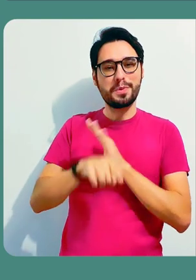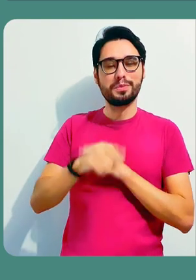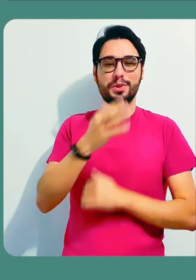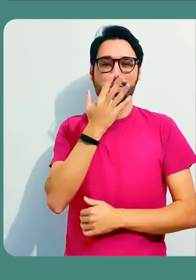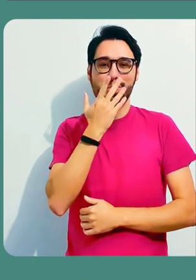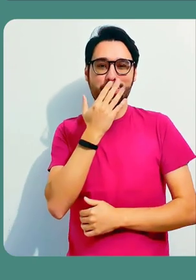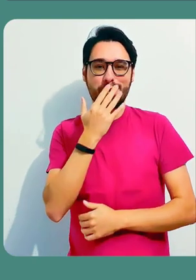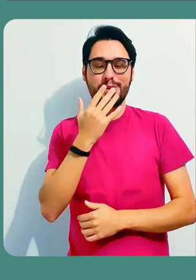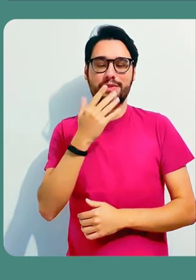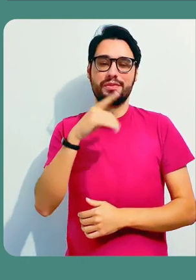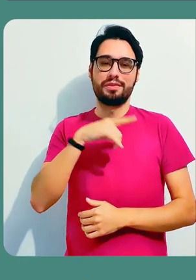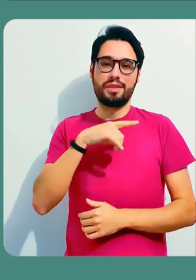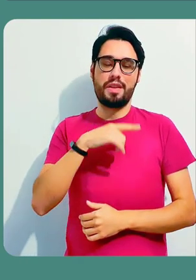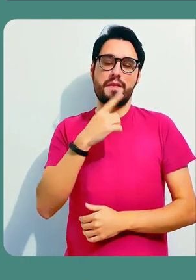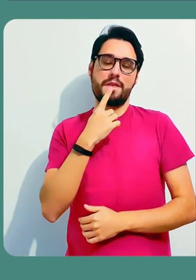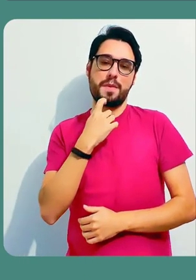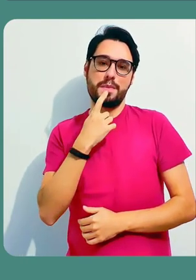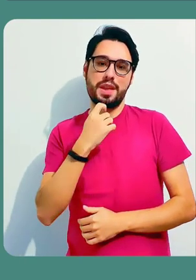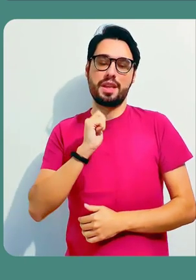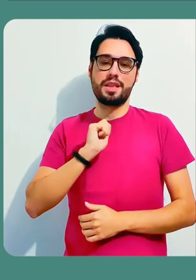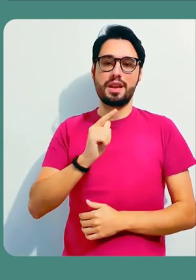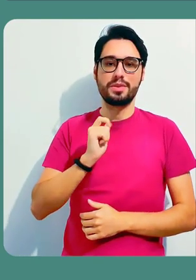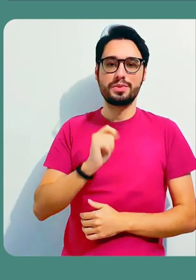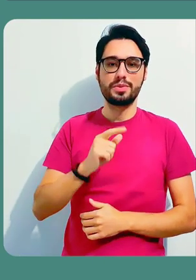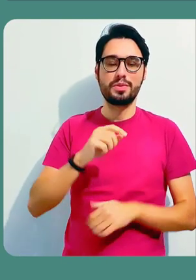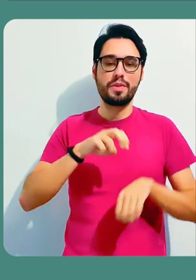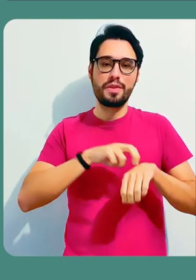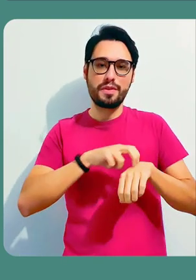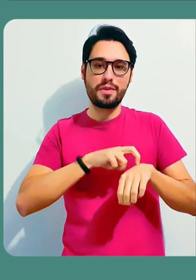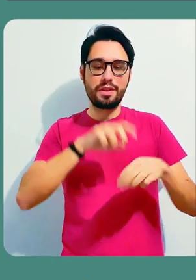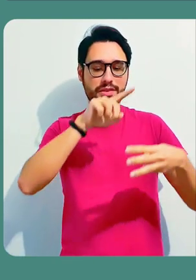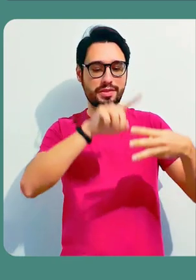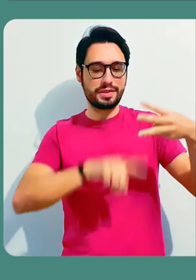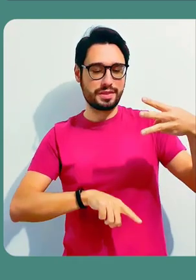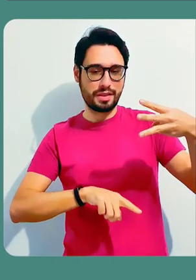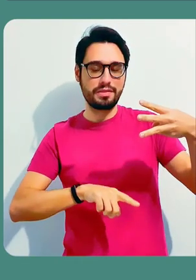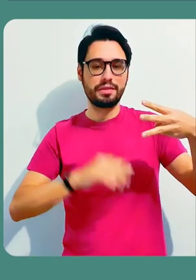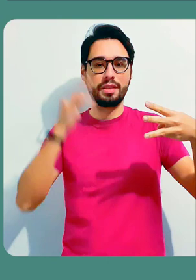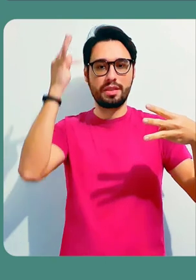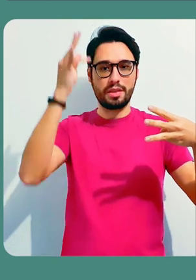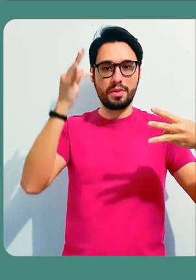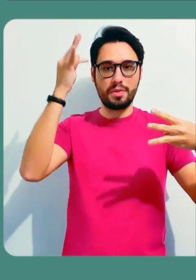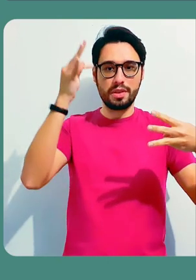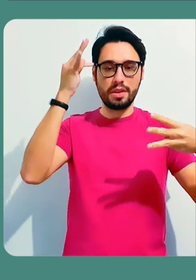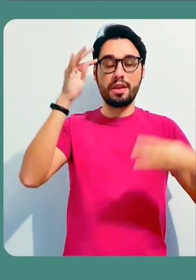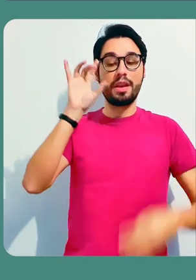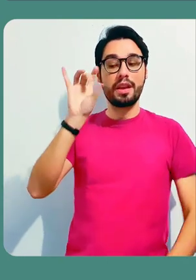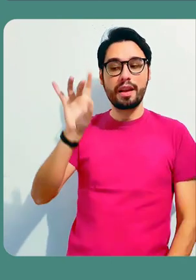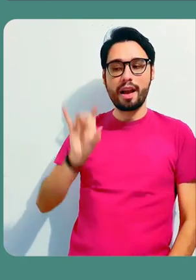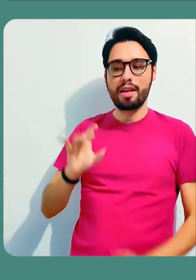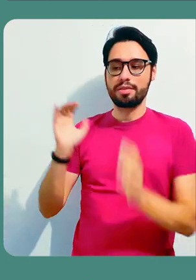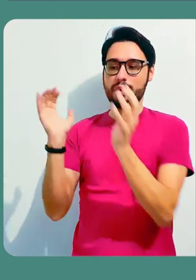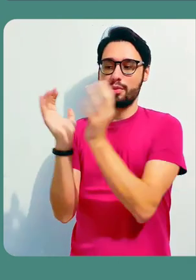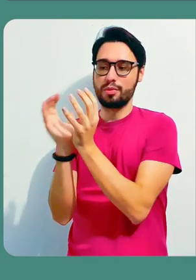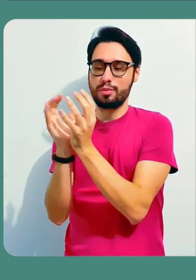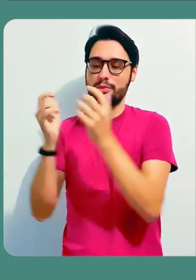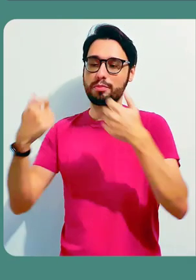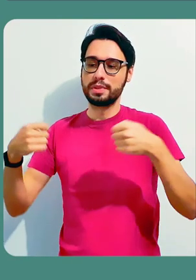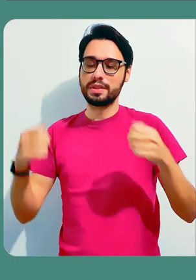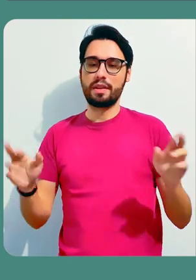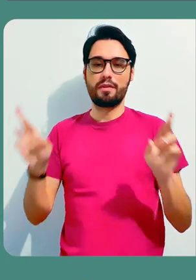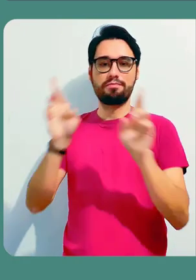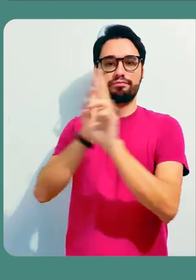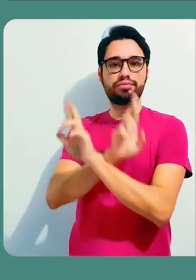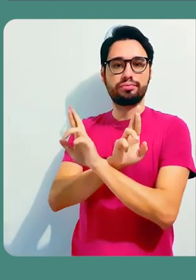coloquei aqui, separei por uma questão de coloração, botei questão vermelha, azul e verde, que estava relacionado a estes